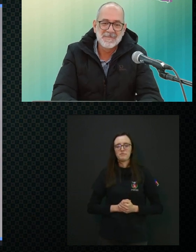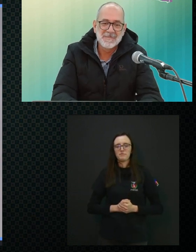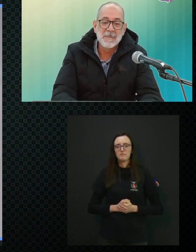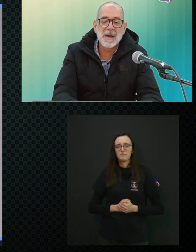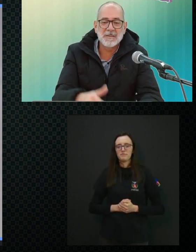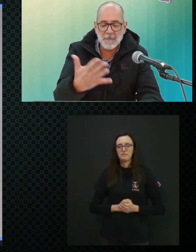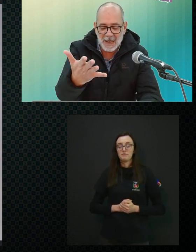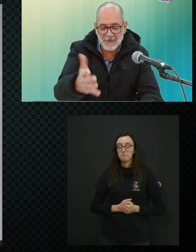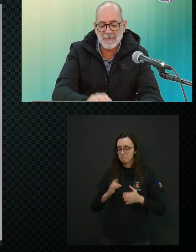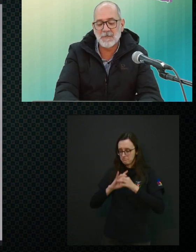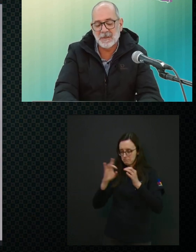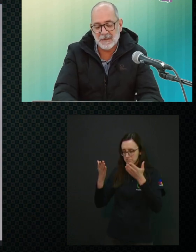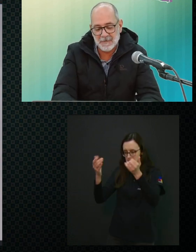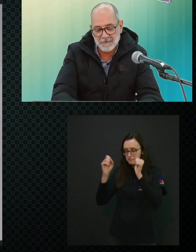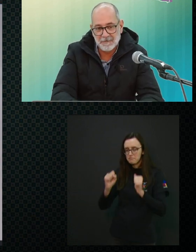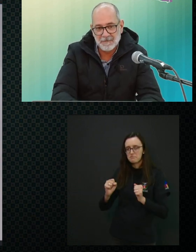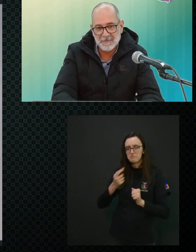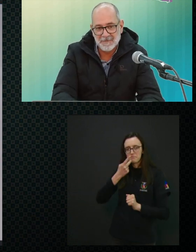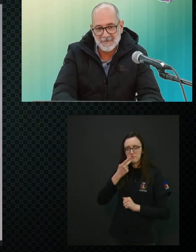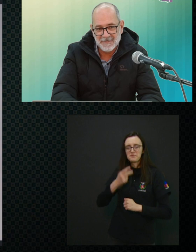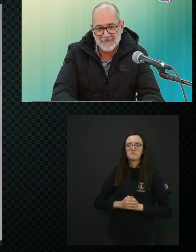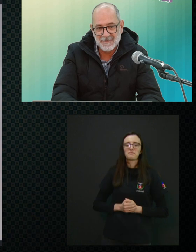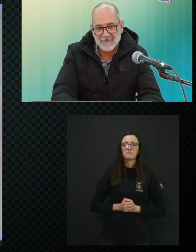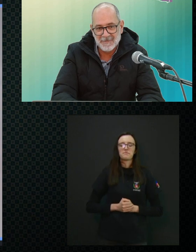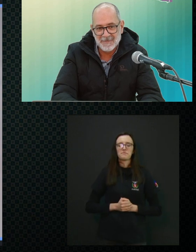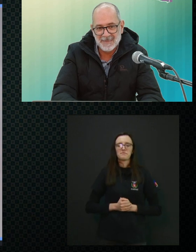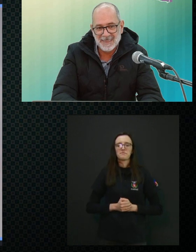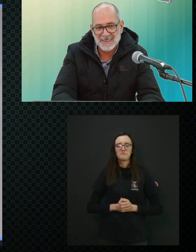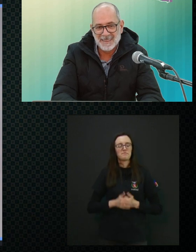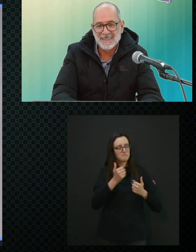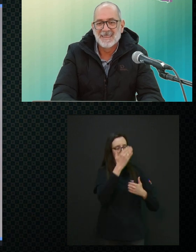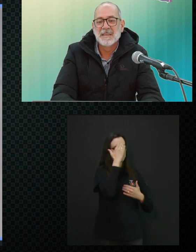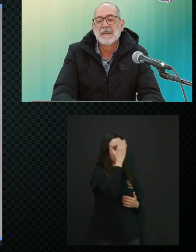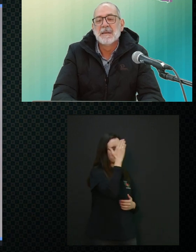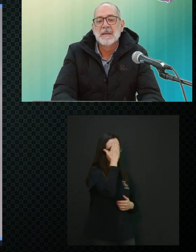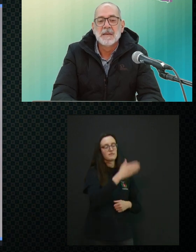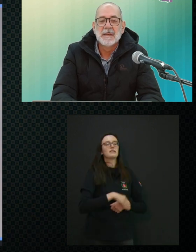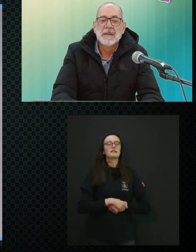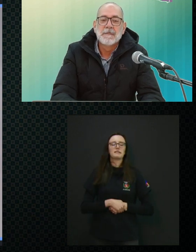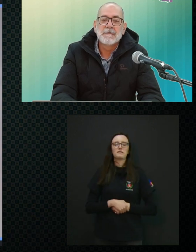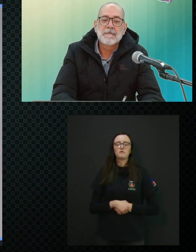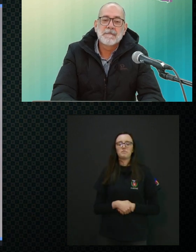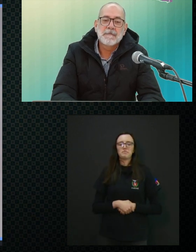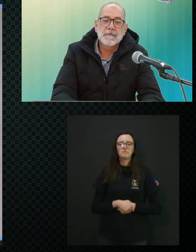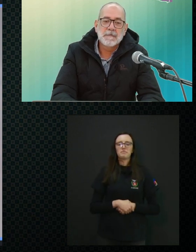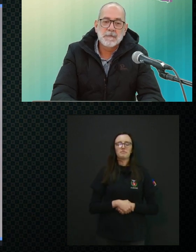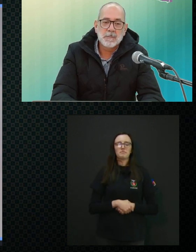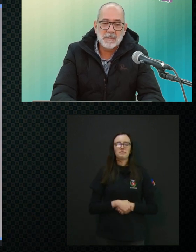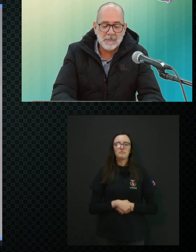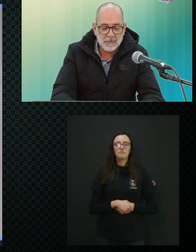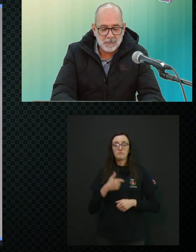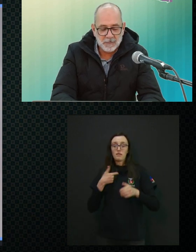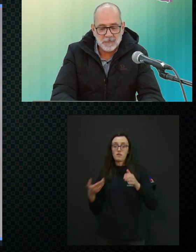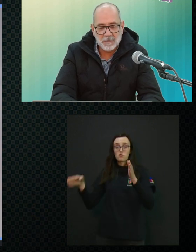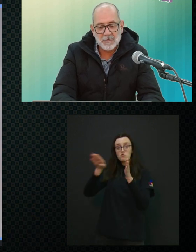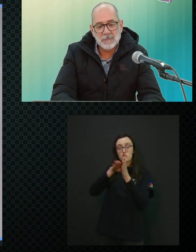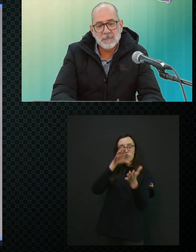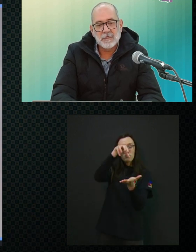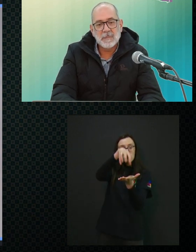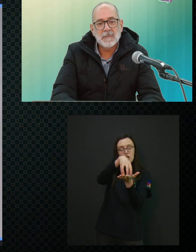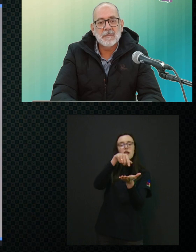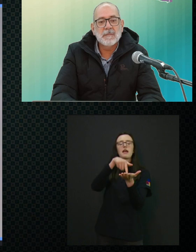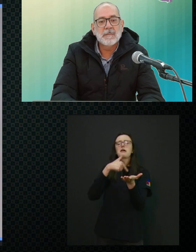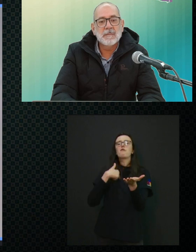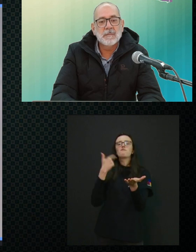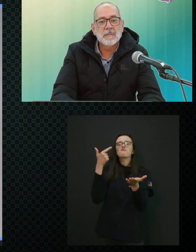Oi? Passa a palavra para você. Obrigada. Eu cheguei no centro, né, eu não